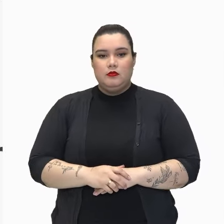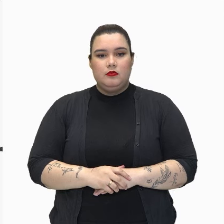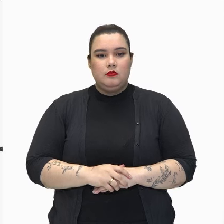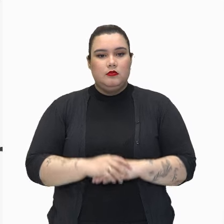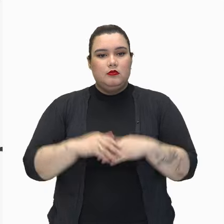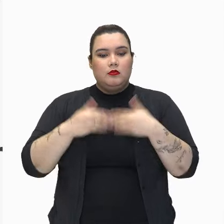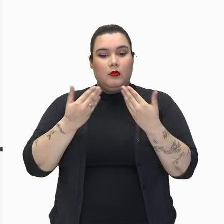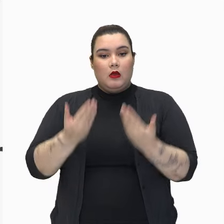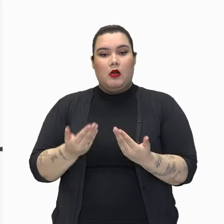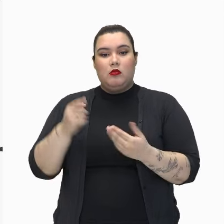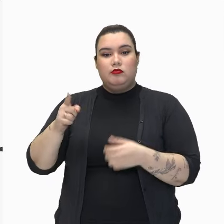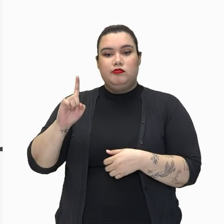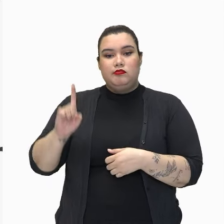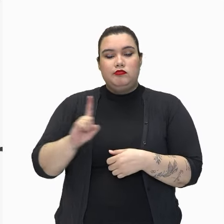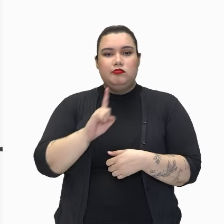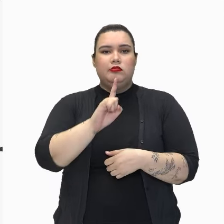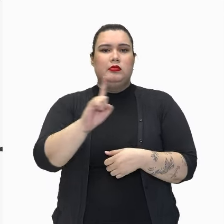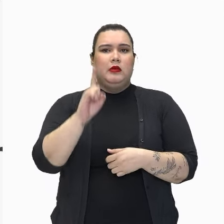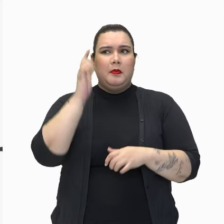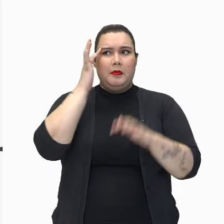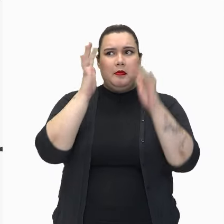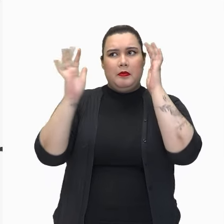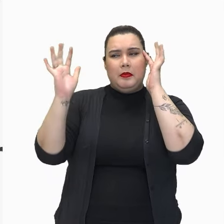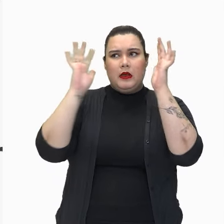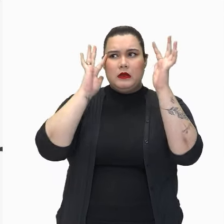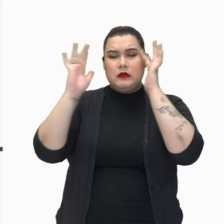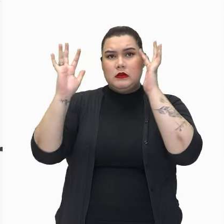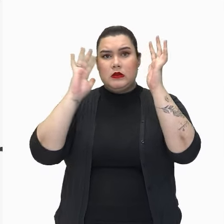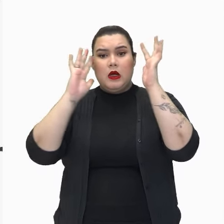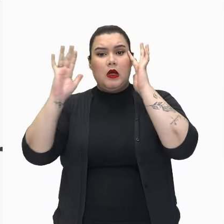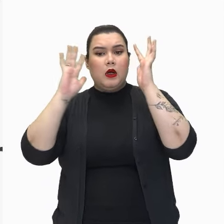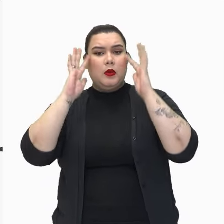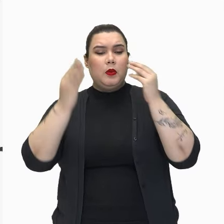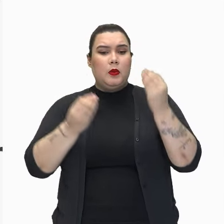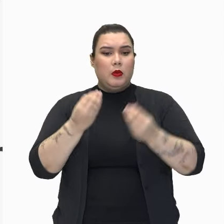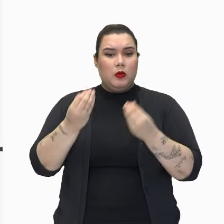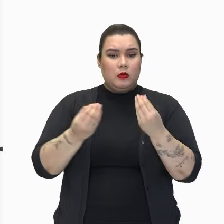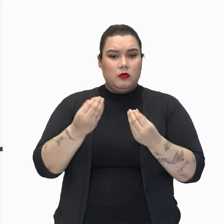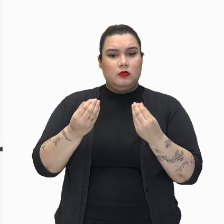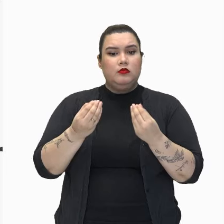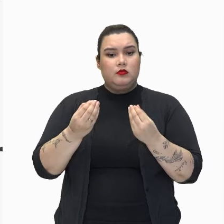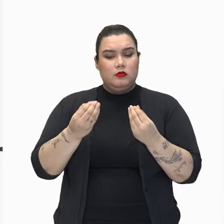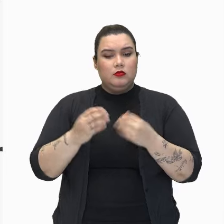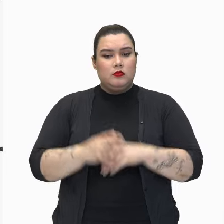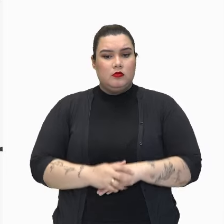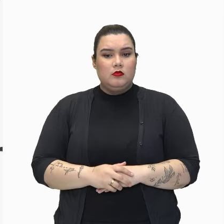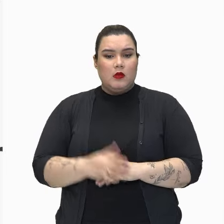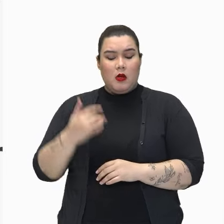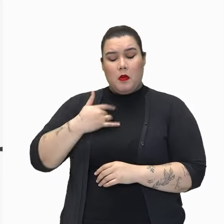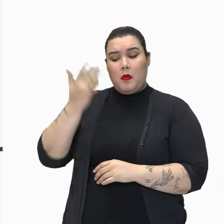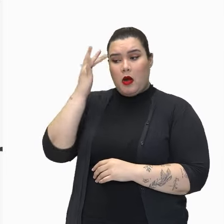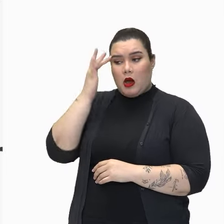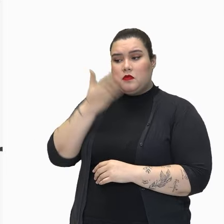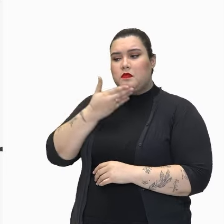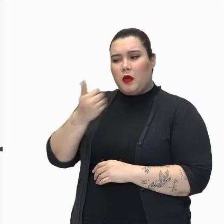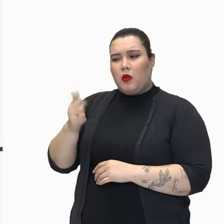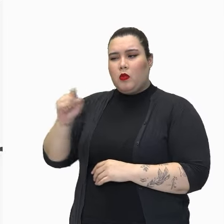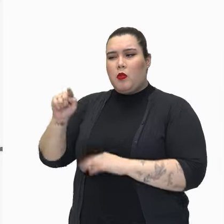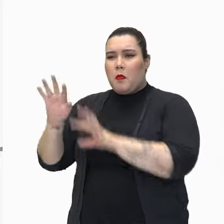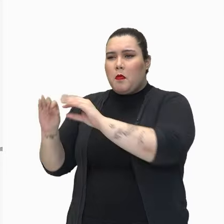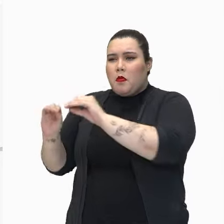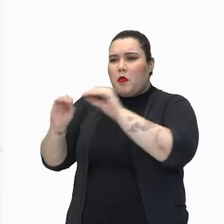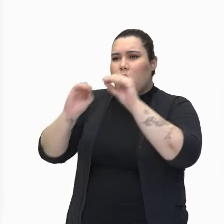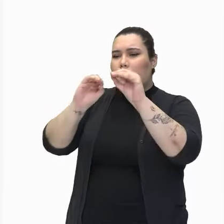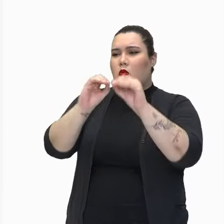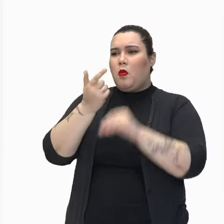acabou depondo o doente num desvencido torpor. Eu acho boa essa ideia de se mudar para longe, meu filho. Você não